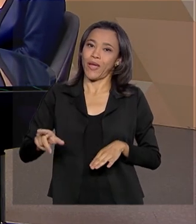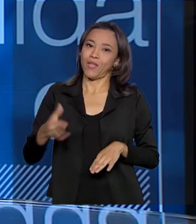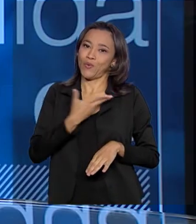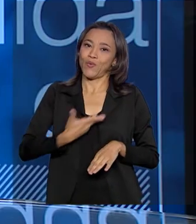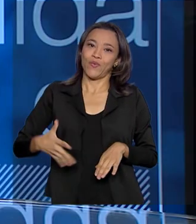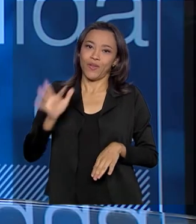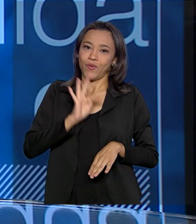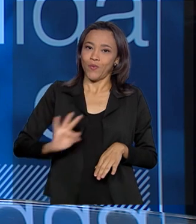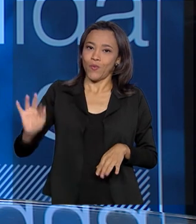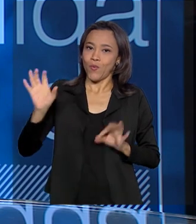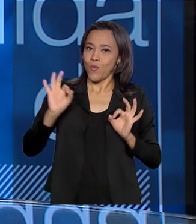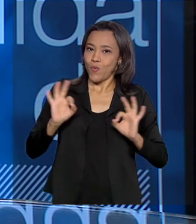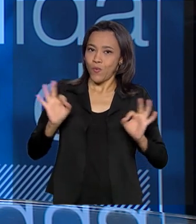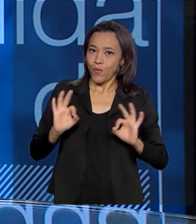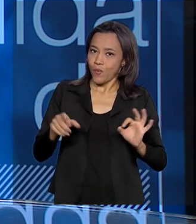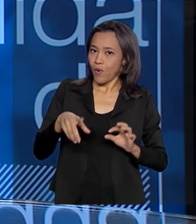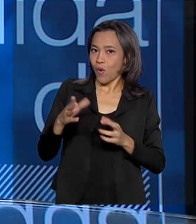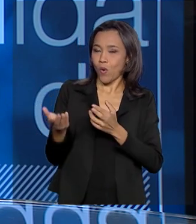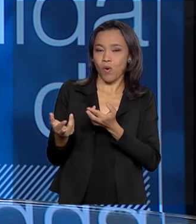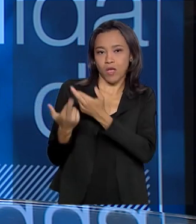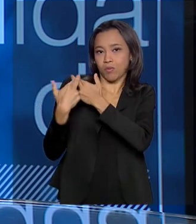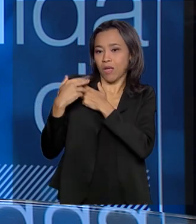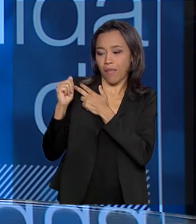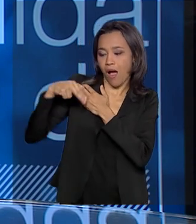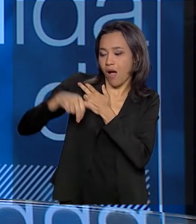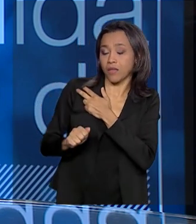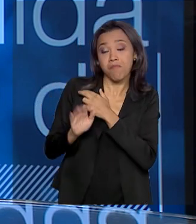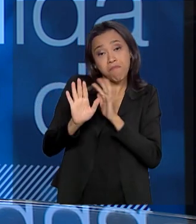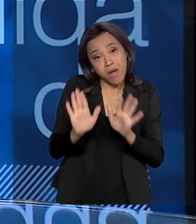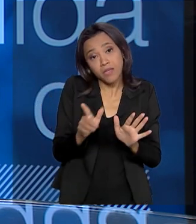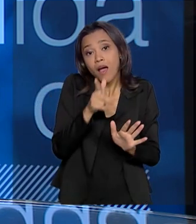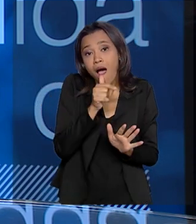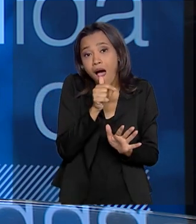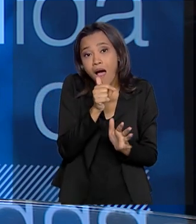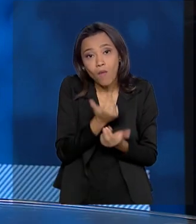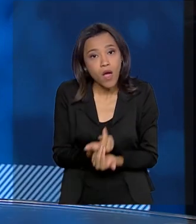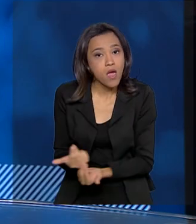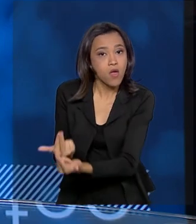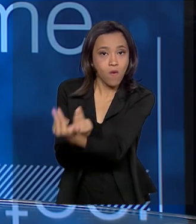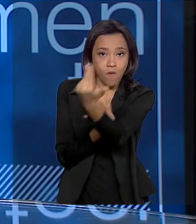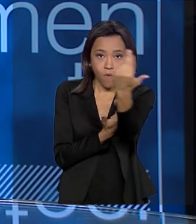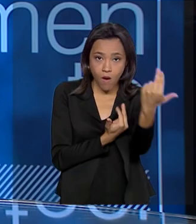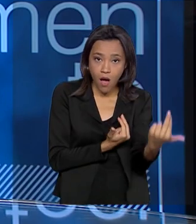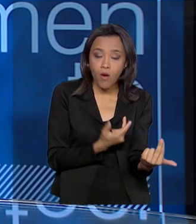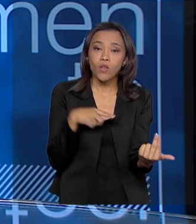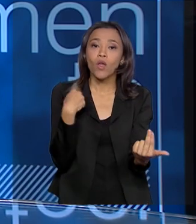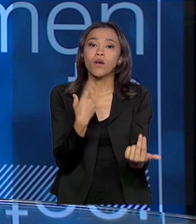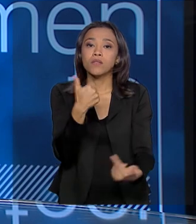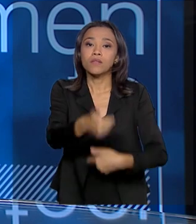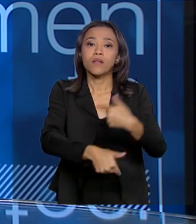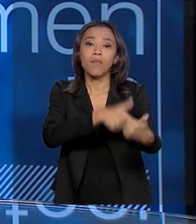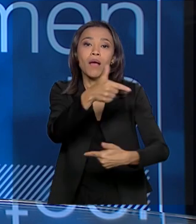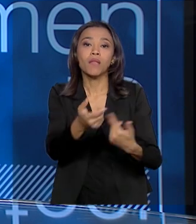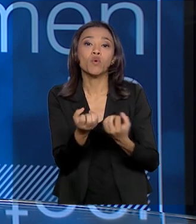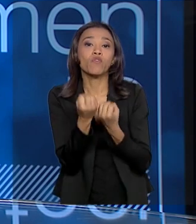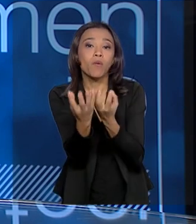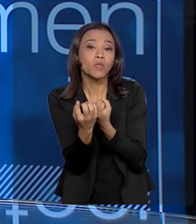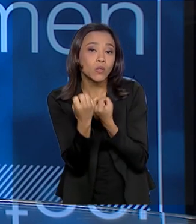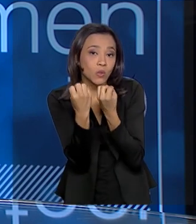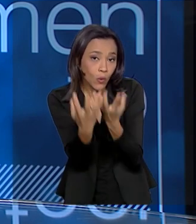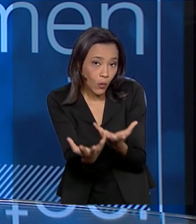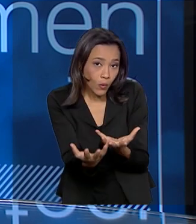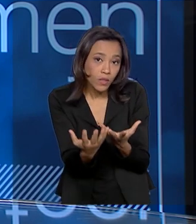a agência também, como a água é uma só, a gente trabalha com informações hidrogeológicas,